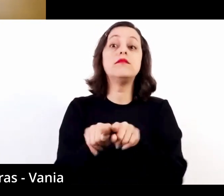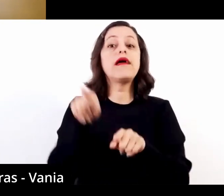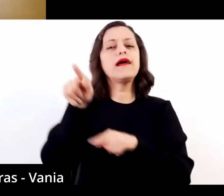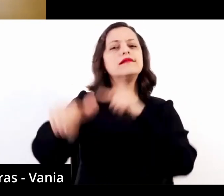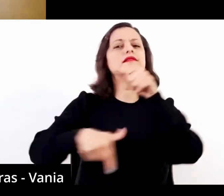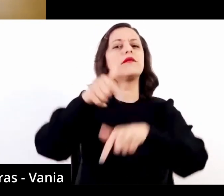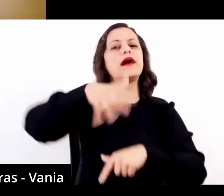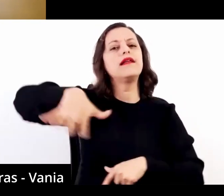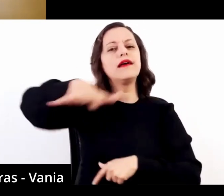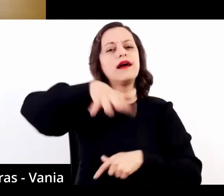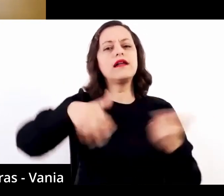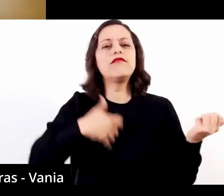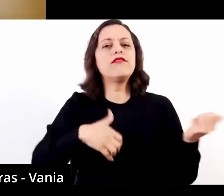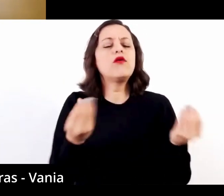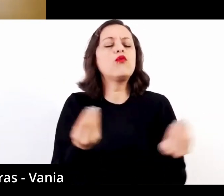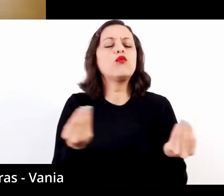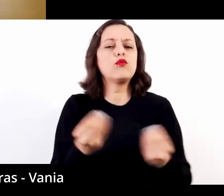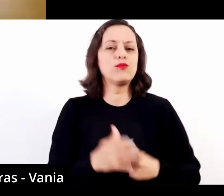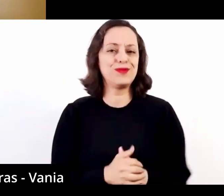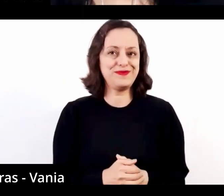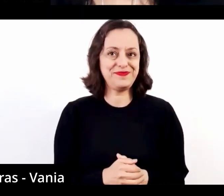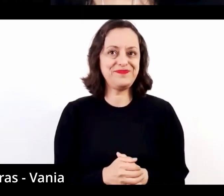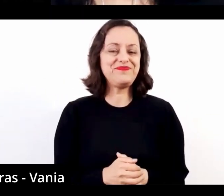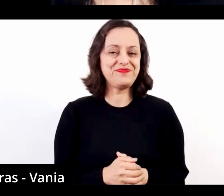dois artistas.